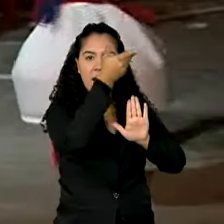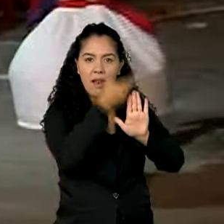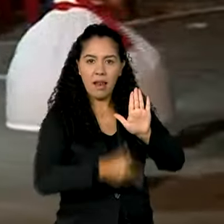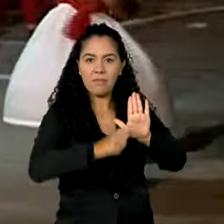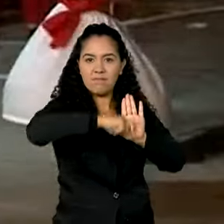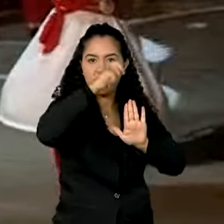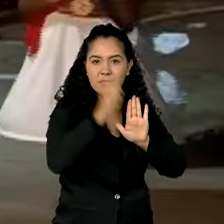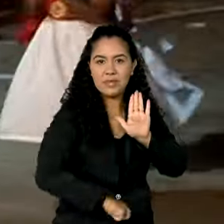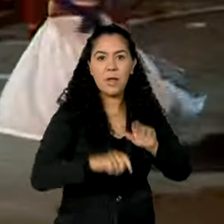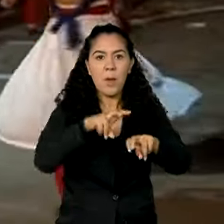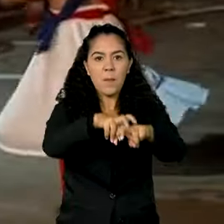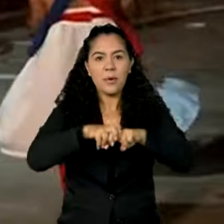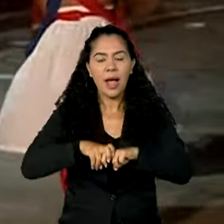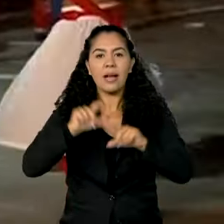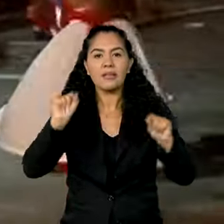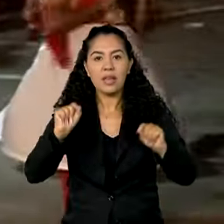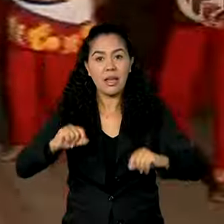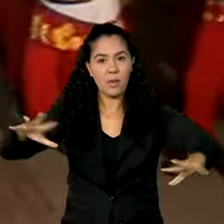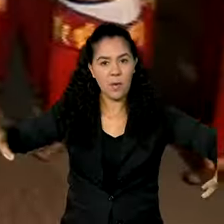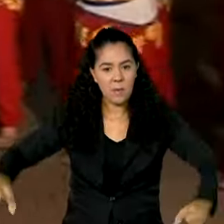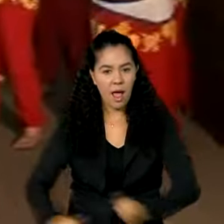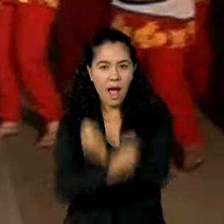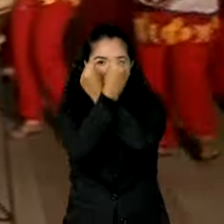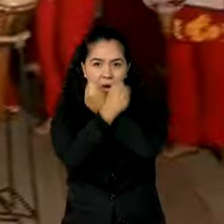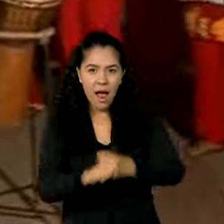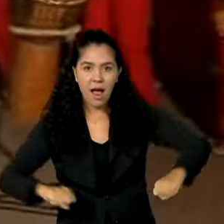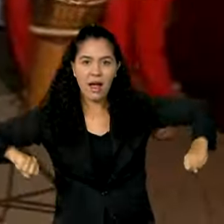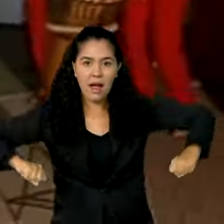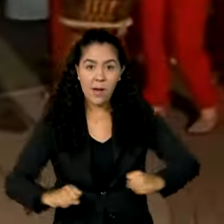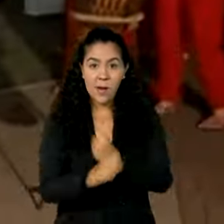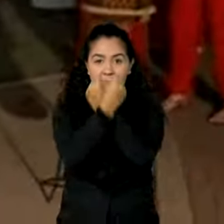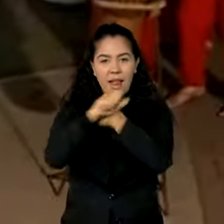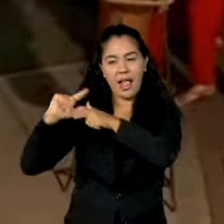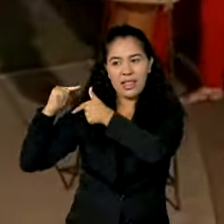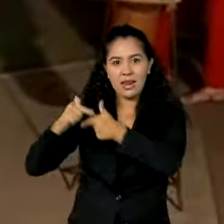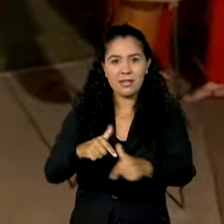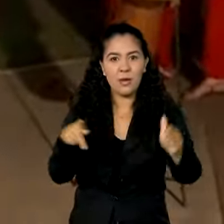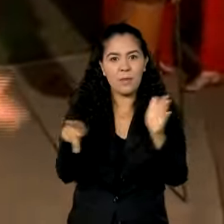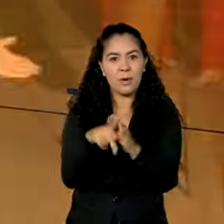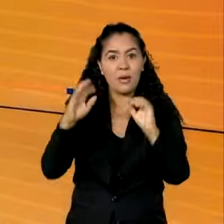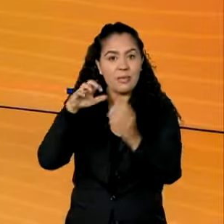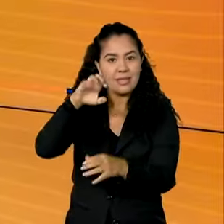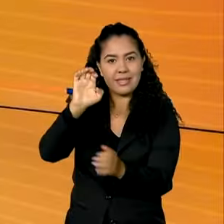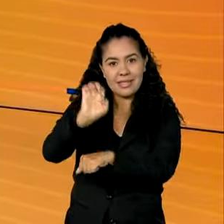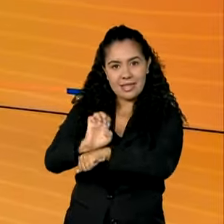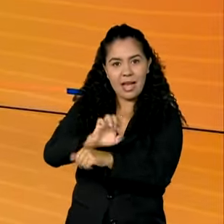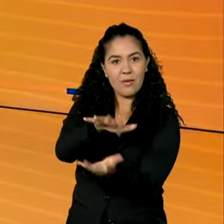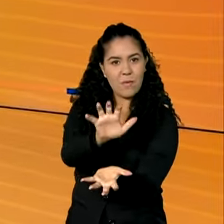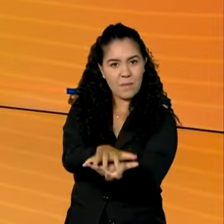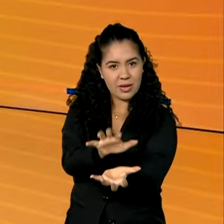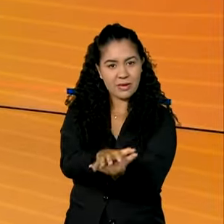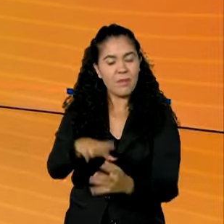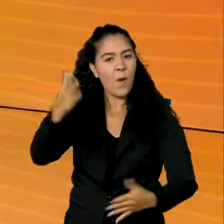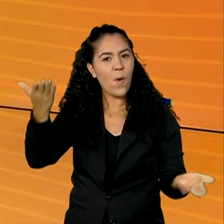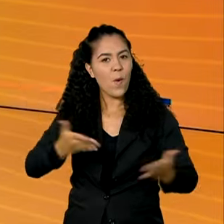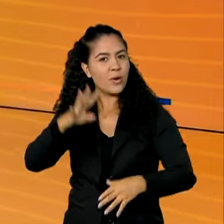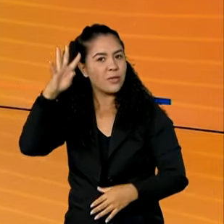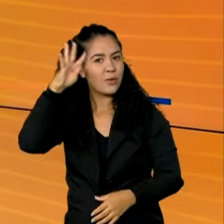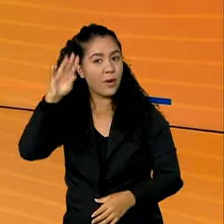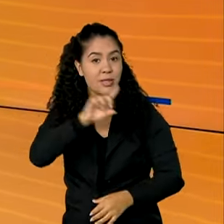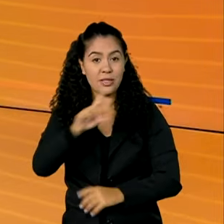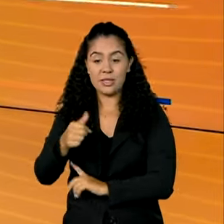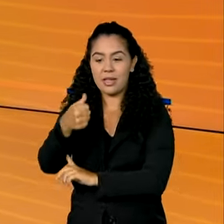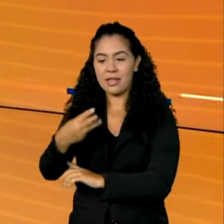manifestações culturais mais populares e tradicionais do estado de Pernambuco. Quarta-feira, 13 de